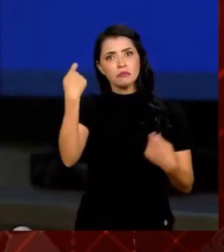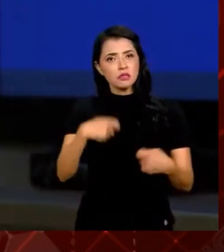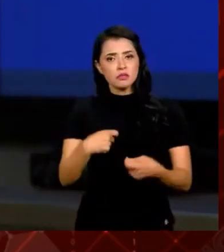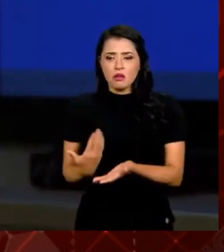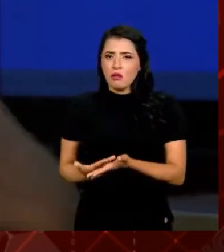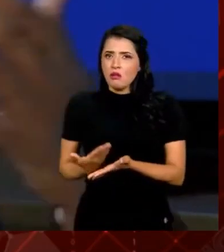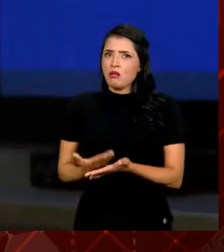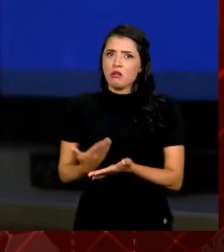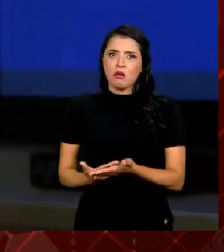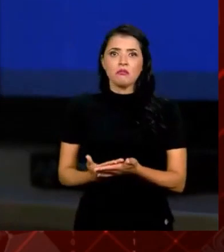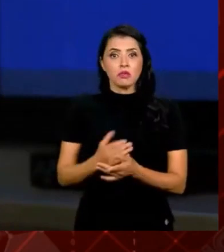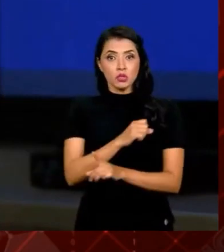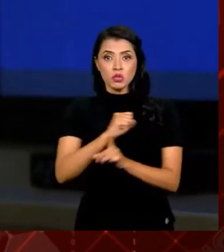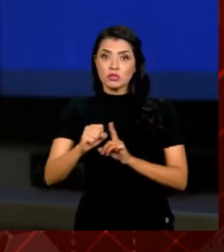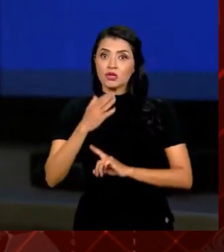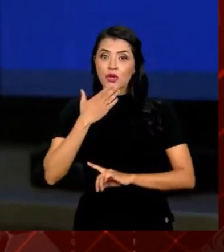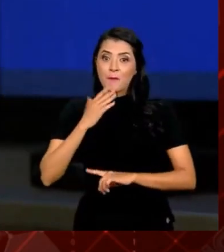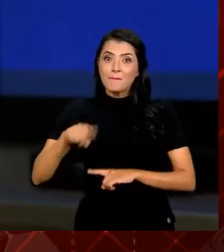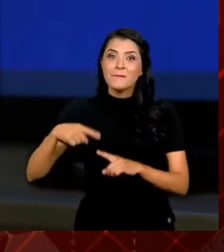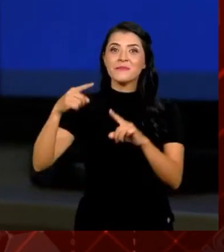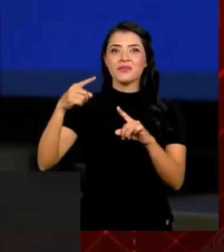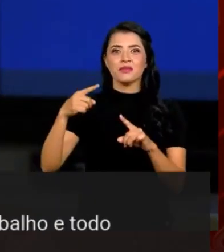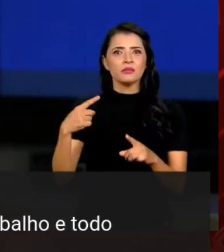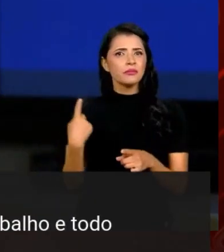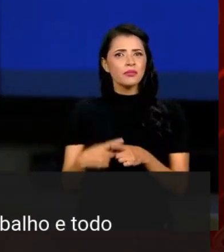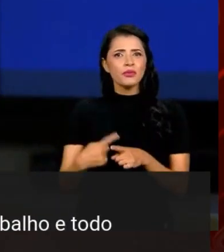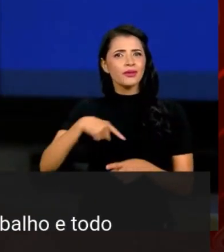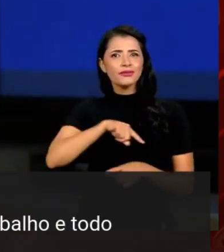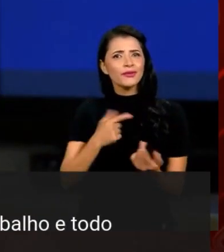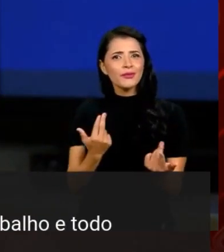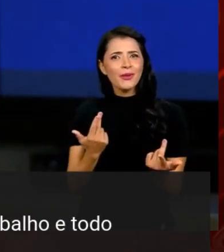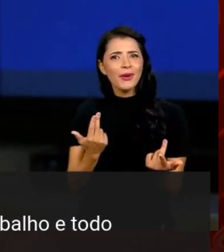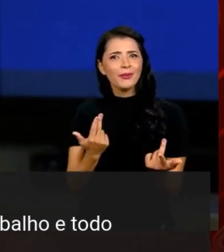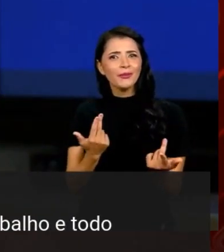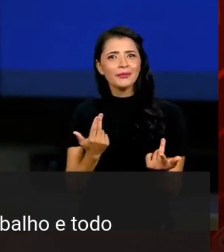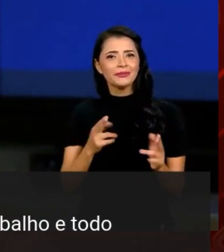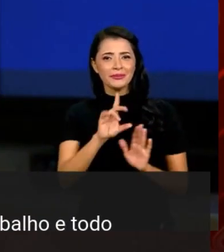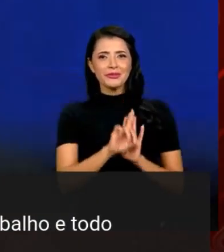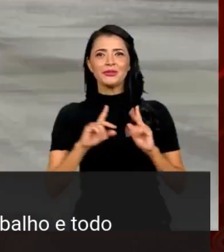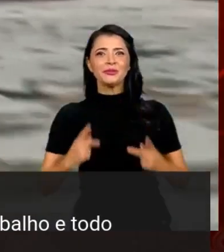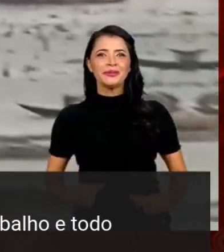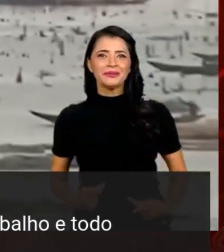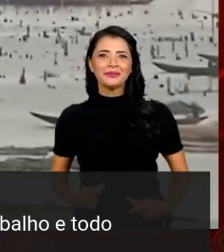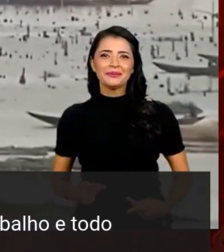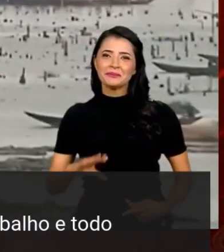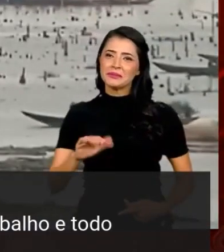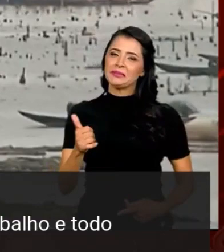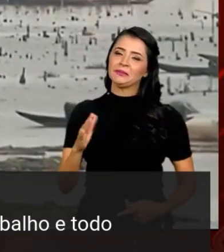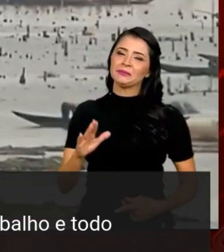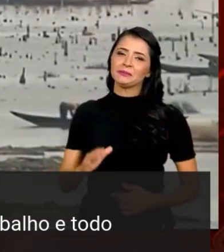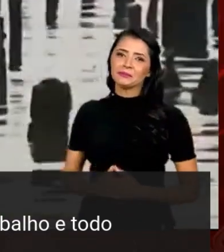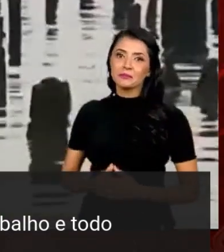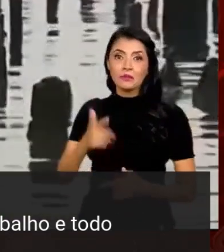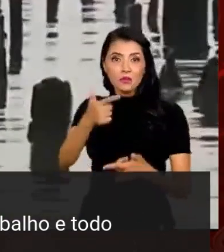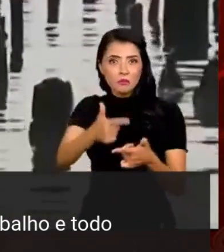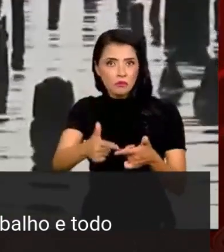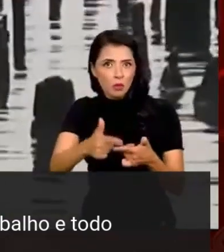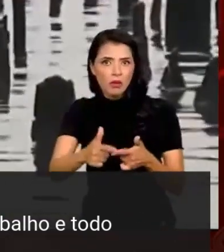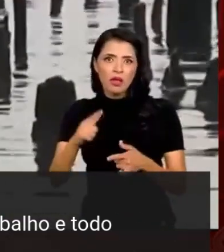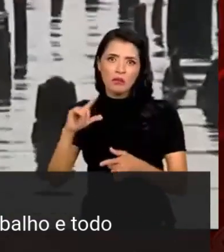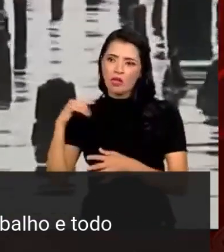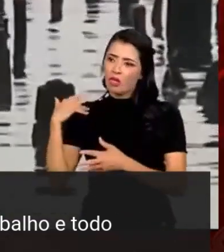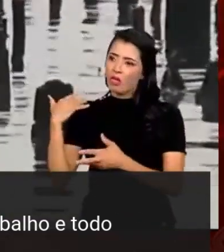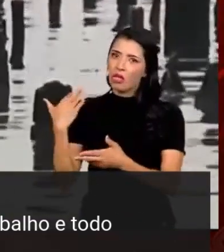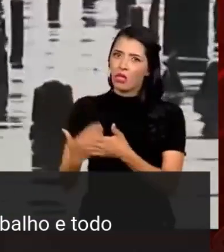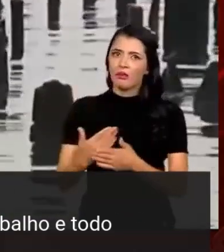precisam estudar para que a sociedade melhore. Por a gente não faz a mesma coisa em relação aos direitos humanos? Sim, claro. O problema de séculos,